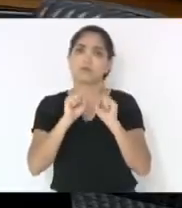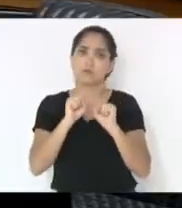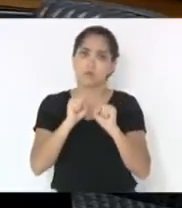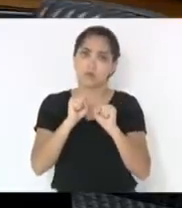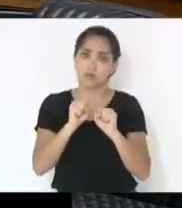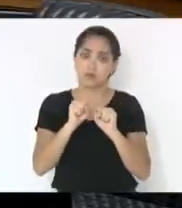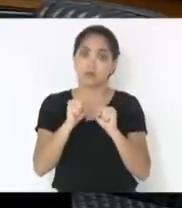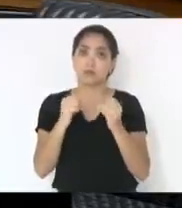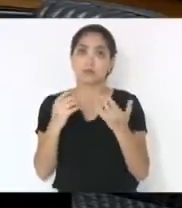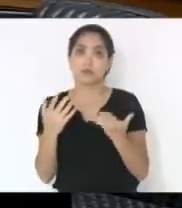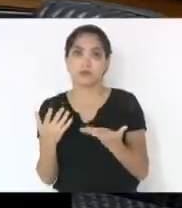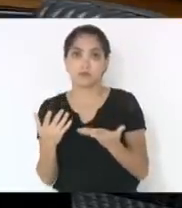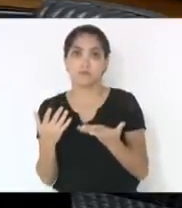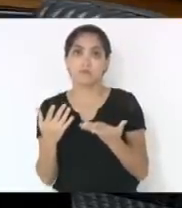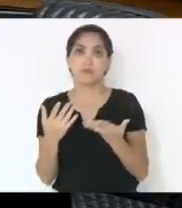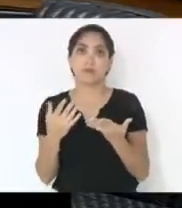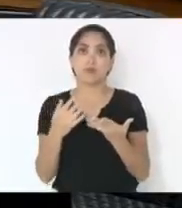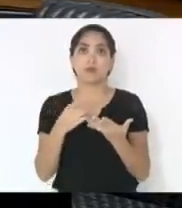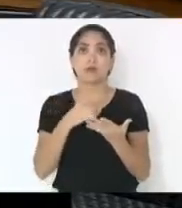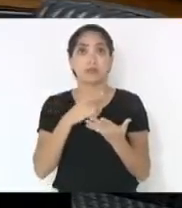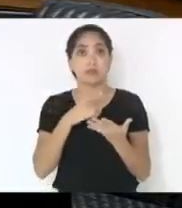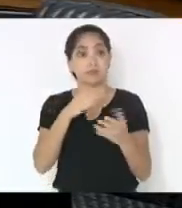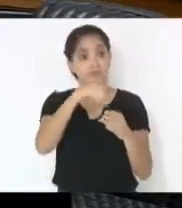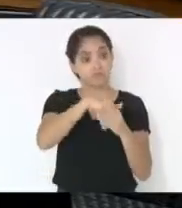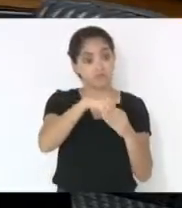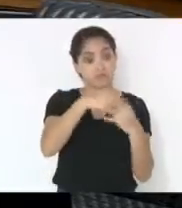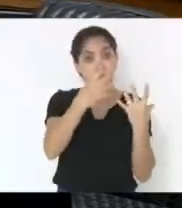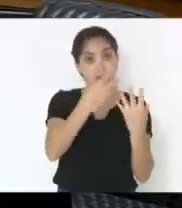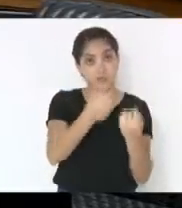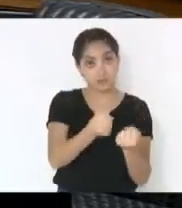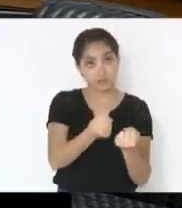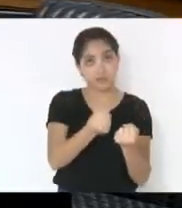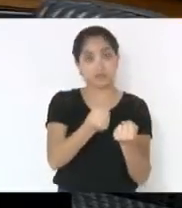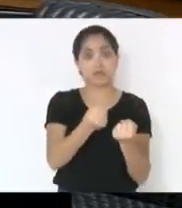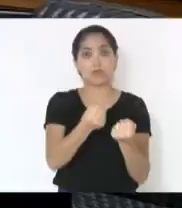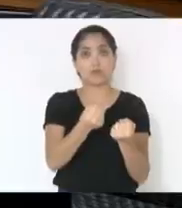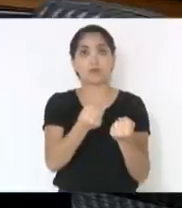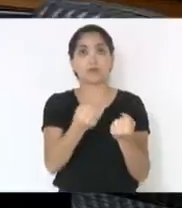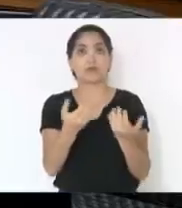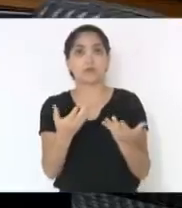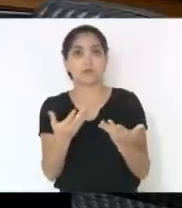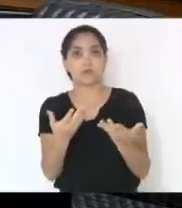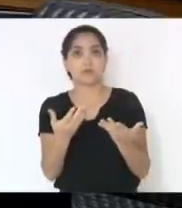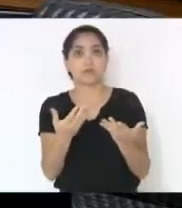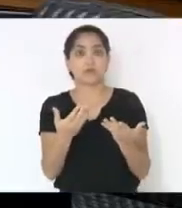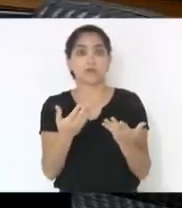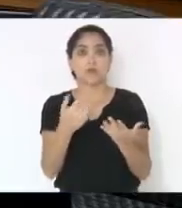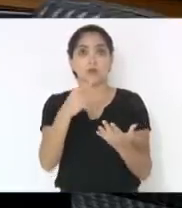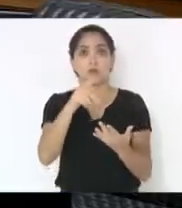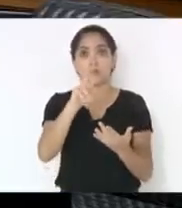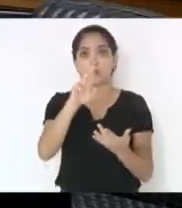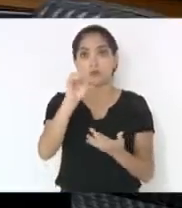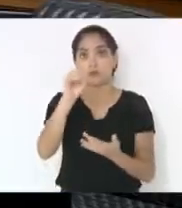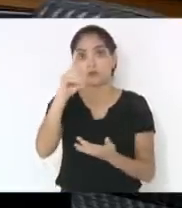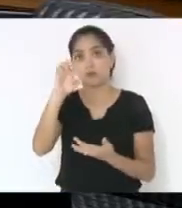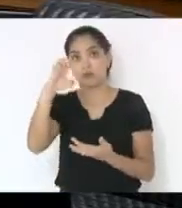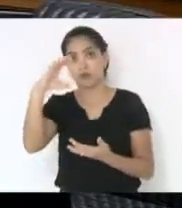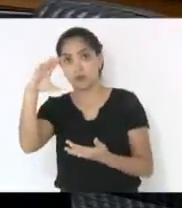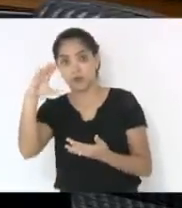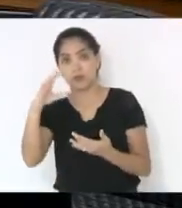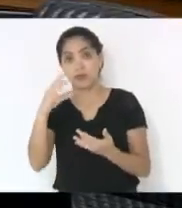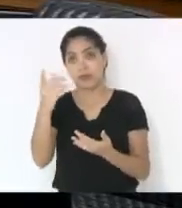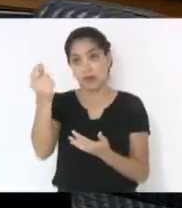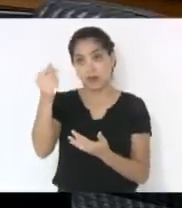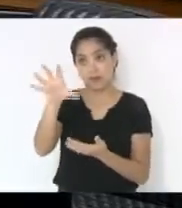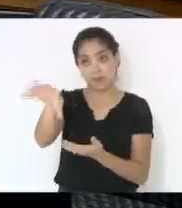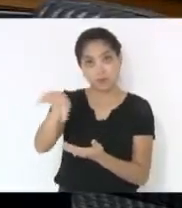de lei, quem desejasse votar a favor, você peça do PRODEC, o que ela faz? Ela pega o dinheiro